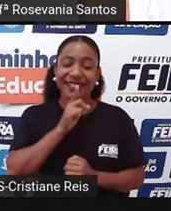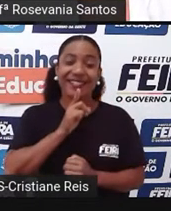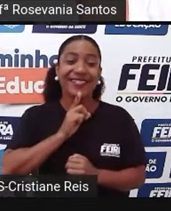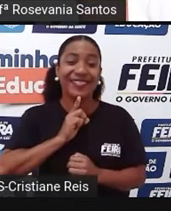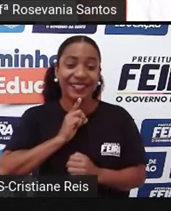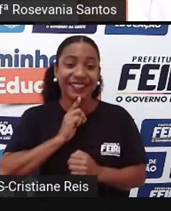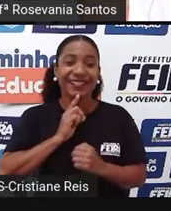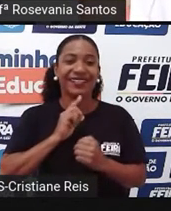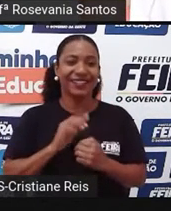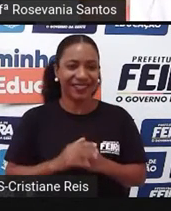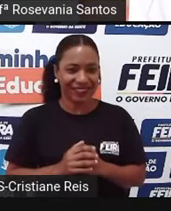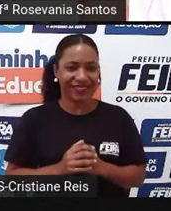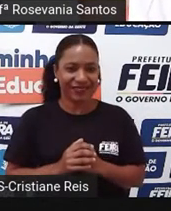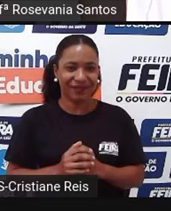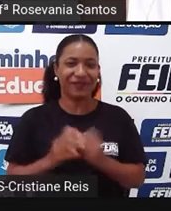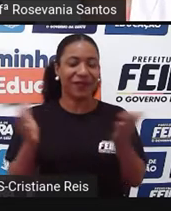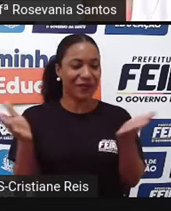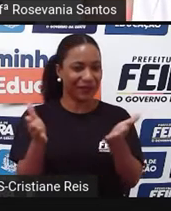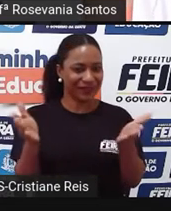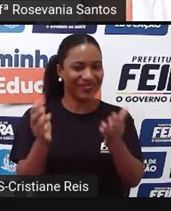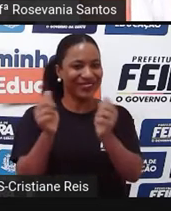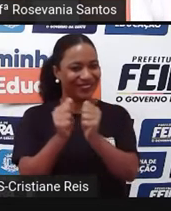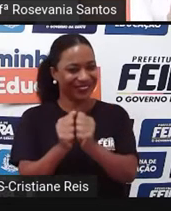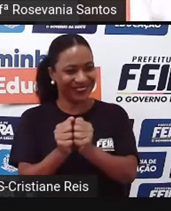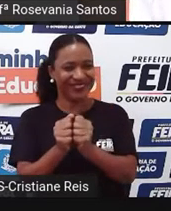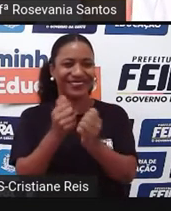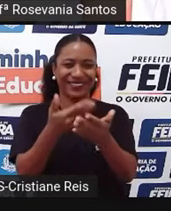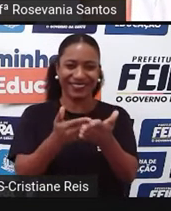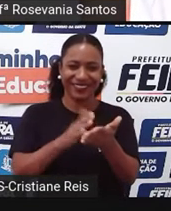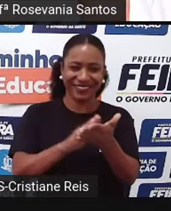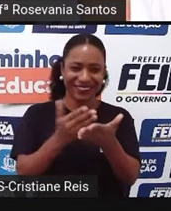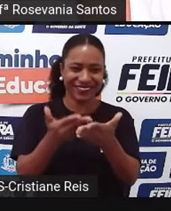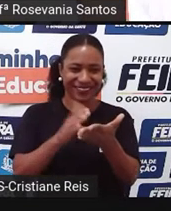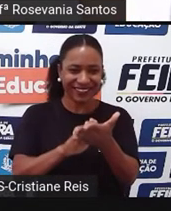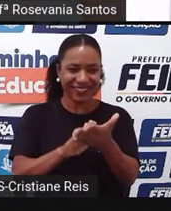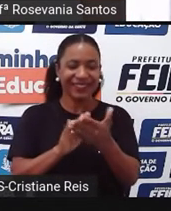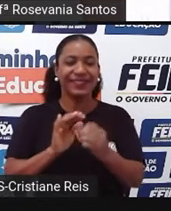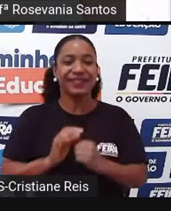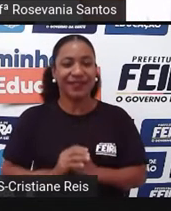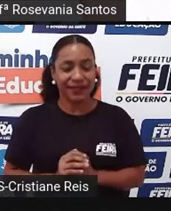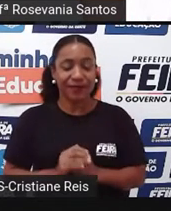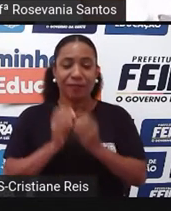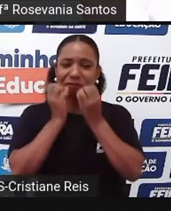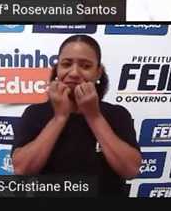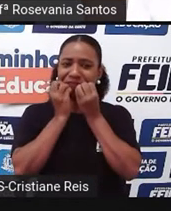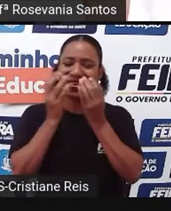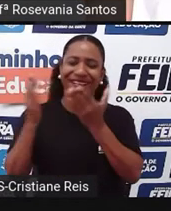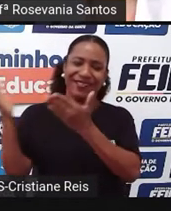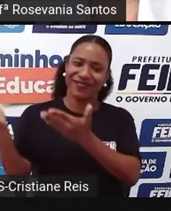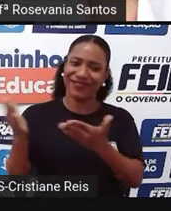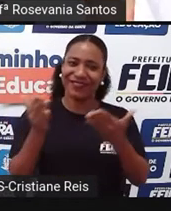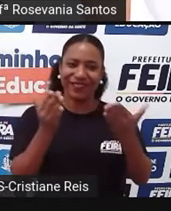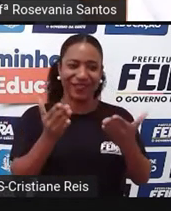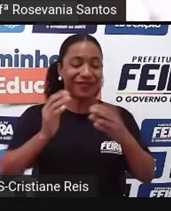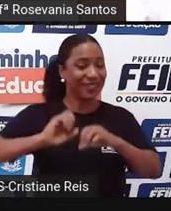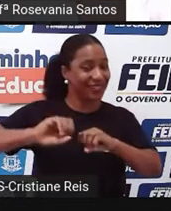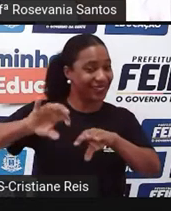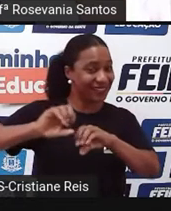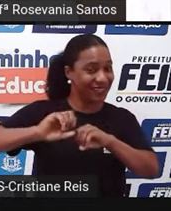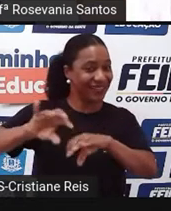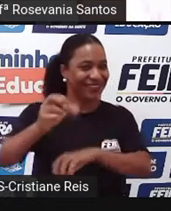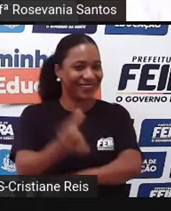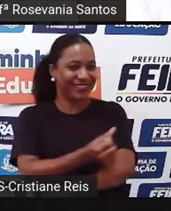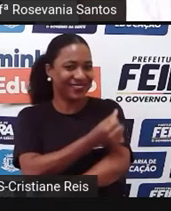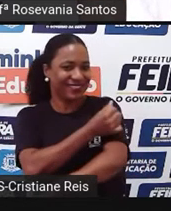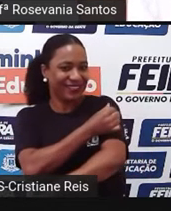ficar na aula hoje junto com a gente. Então, sejam bem-vindos, essa é mais uma aula do sexto ano, é a nossa